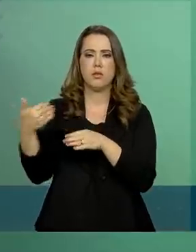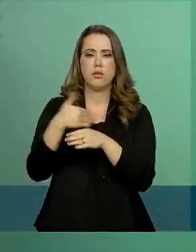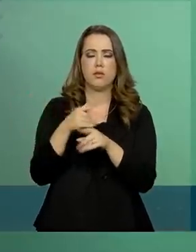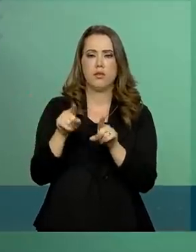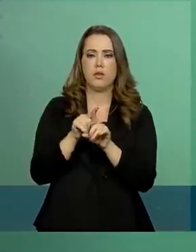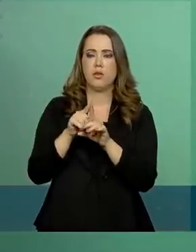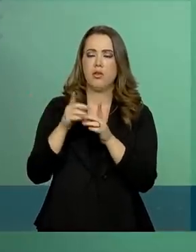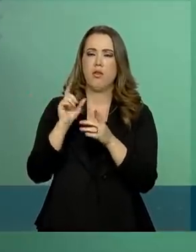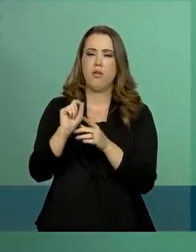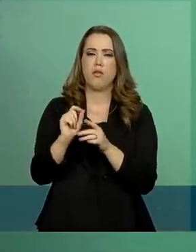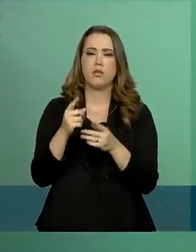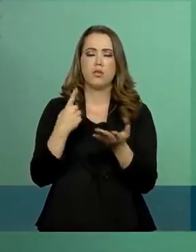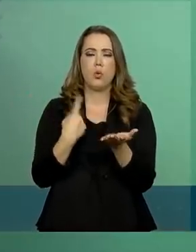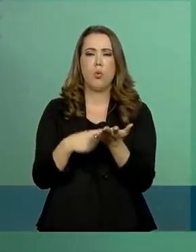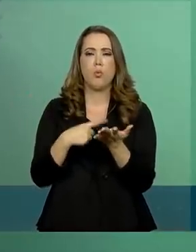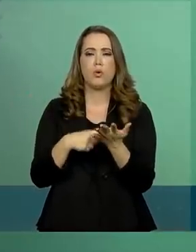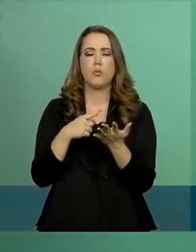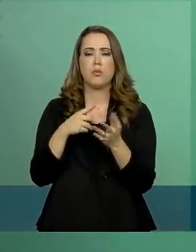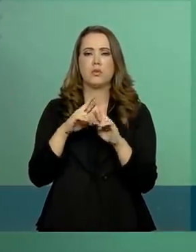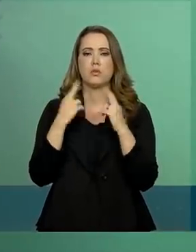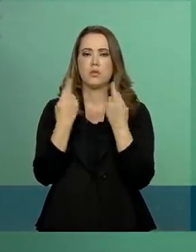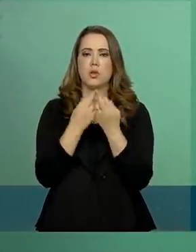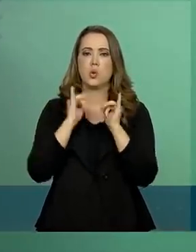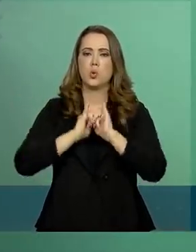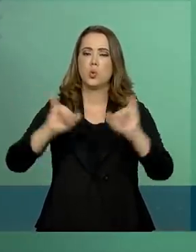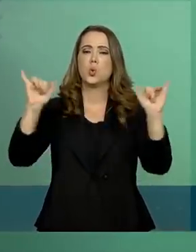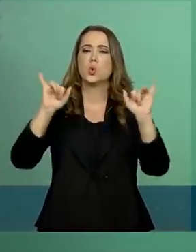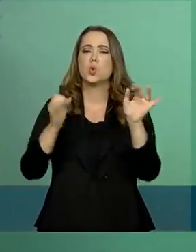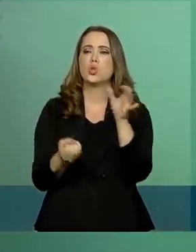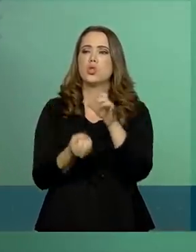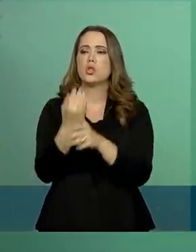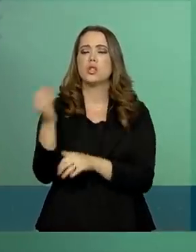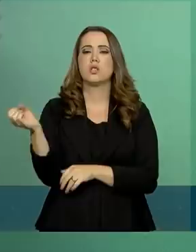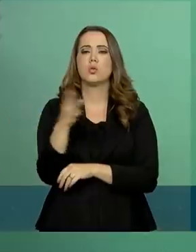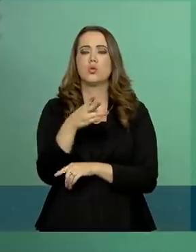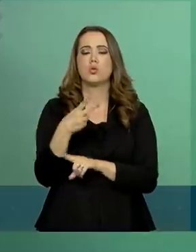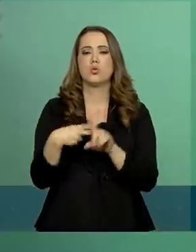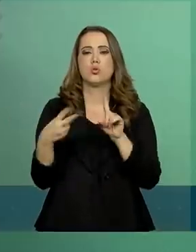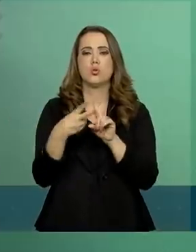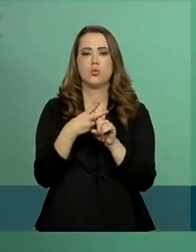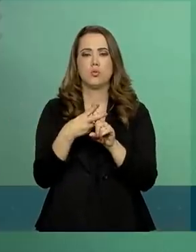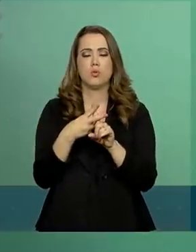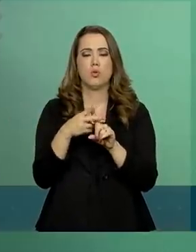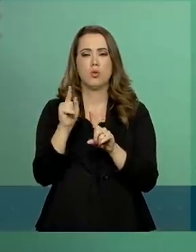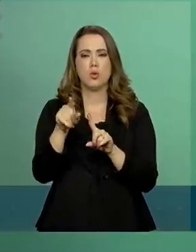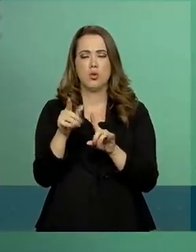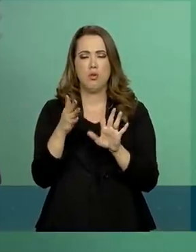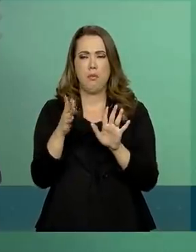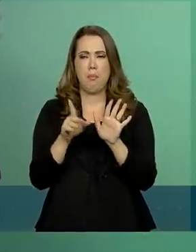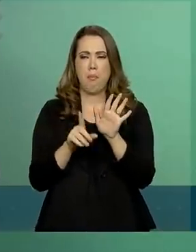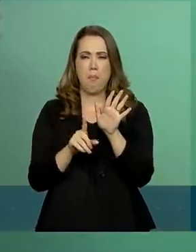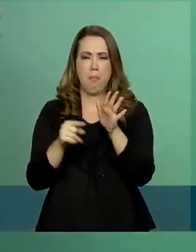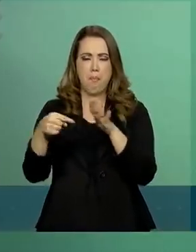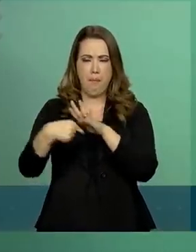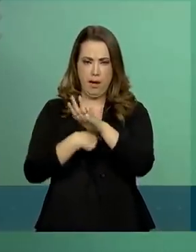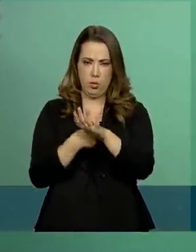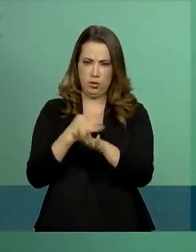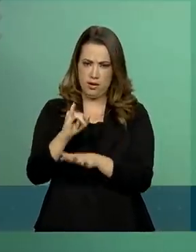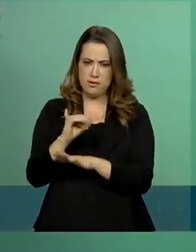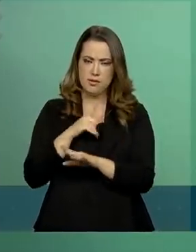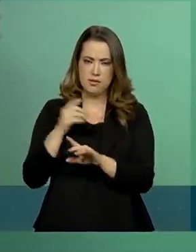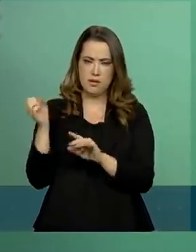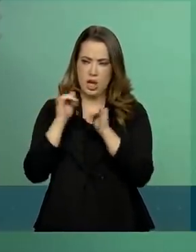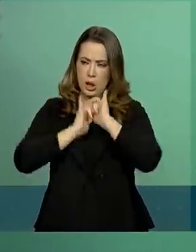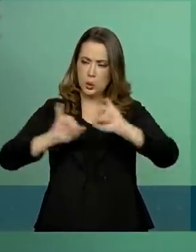anúncio de criação de um novo imposto, acho que foi essa a pergunta de vocês, sobre a reunião do presidente com o secretário de Receita, Marco Sintra. presidente